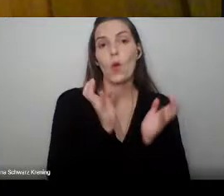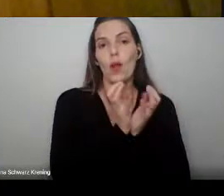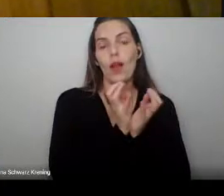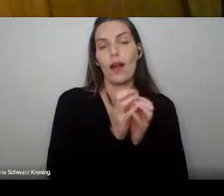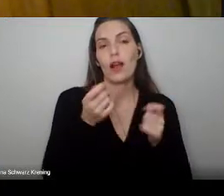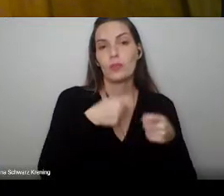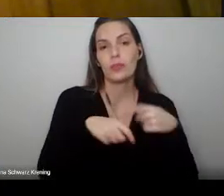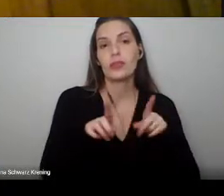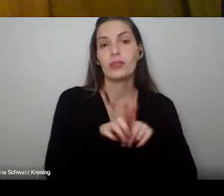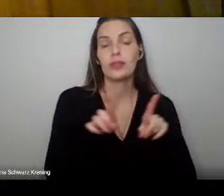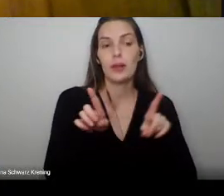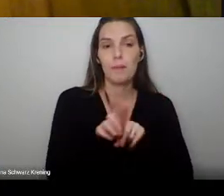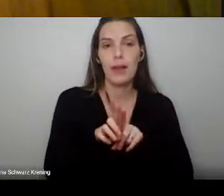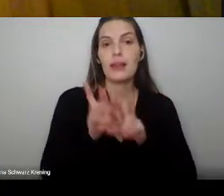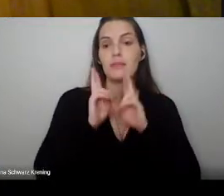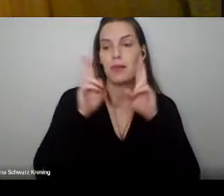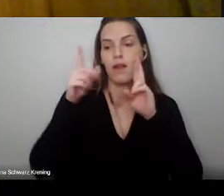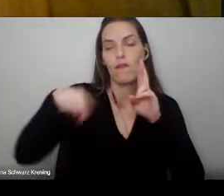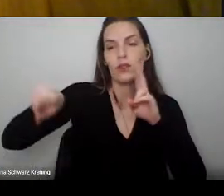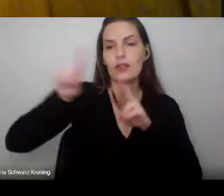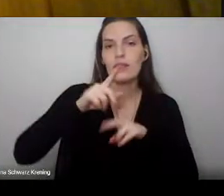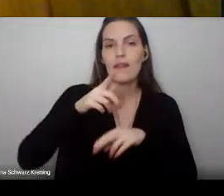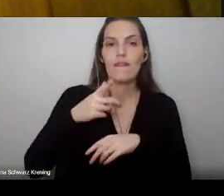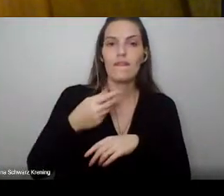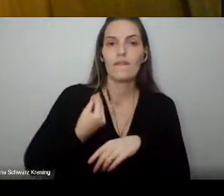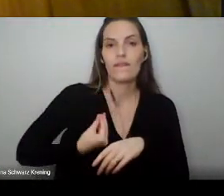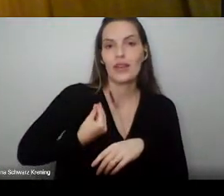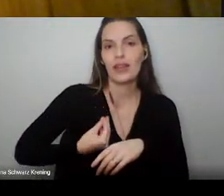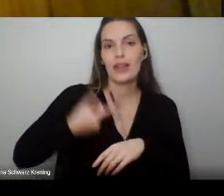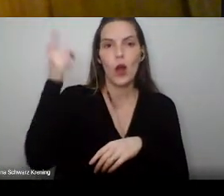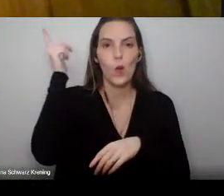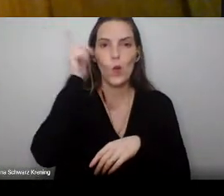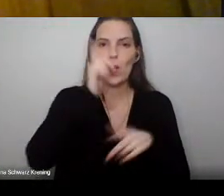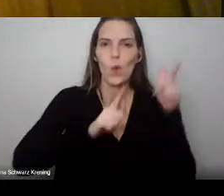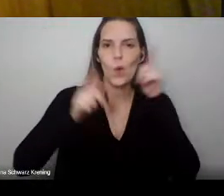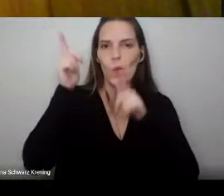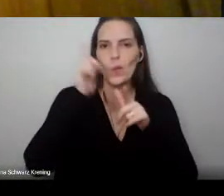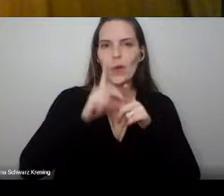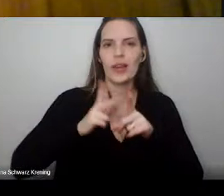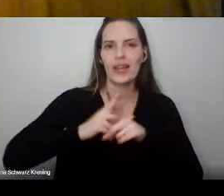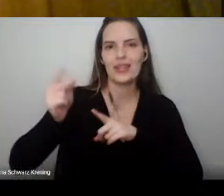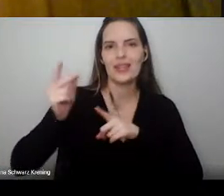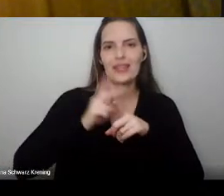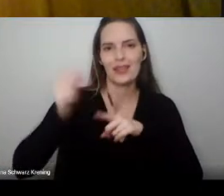conquistas e realizações. Parabéns pela formatura. Muito obrigada.